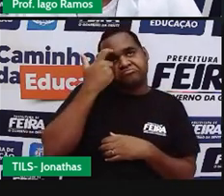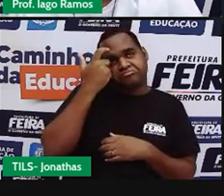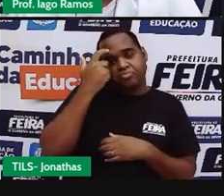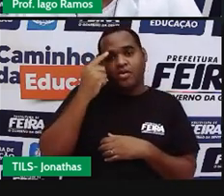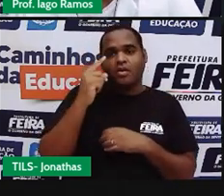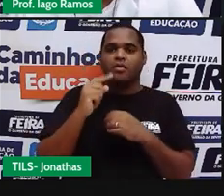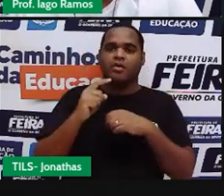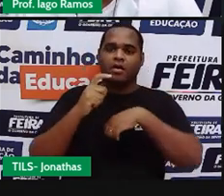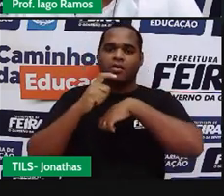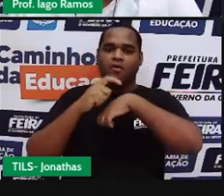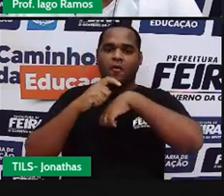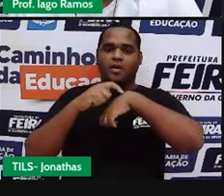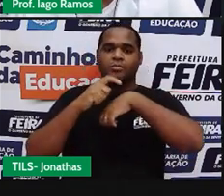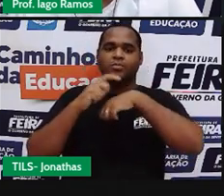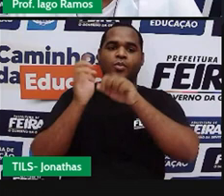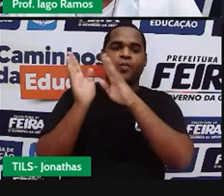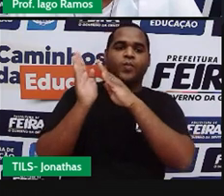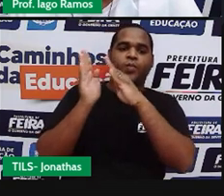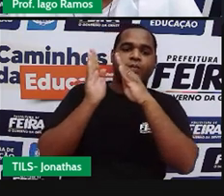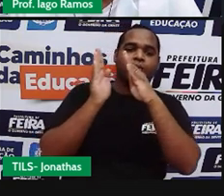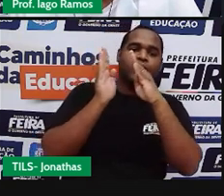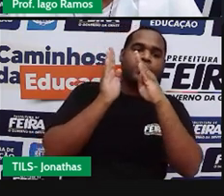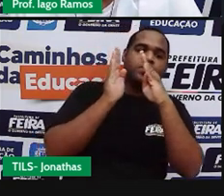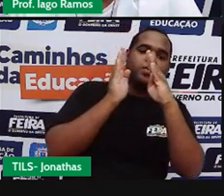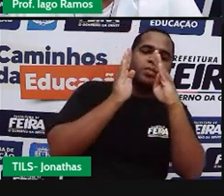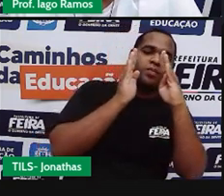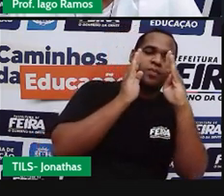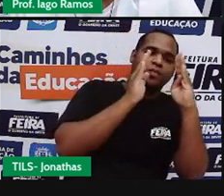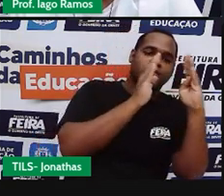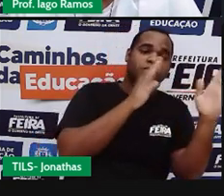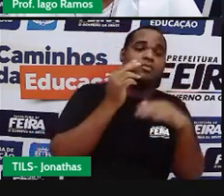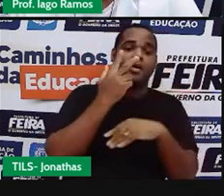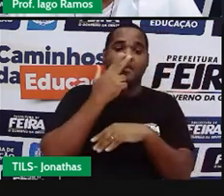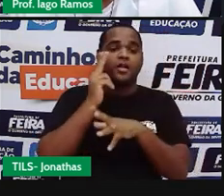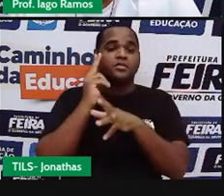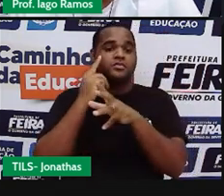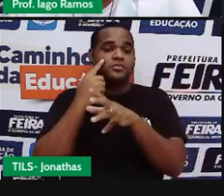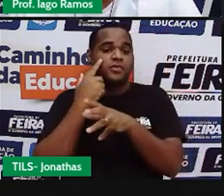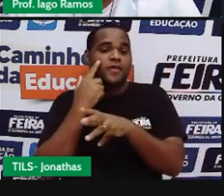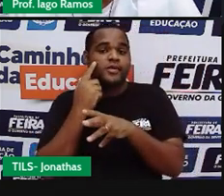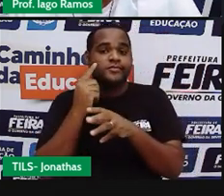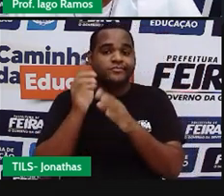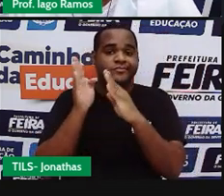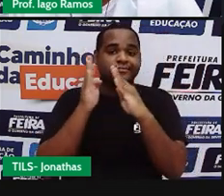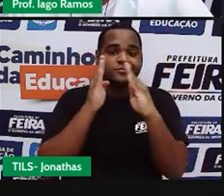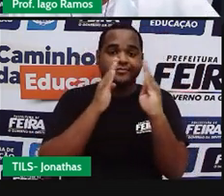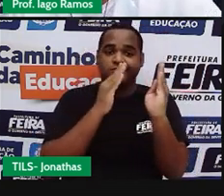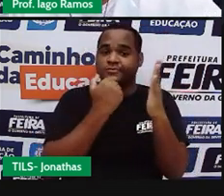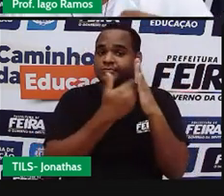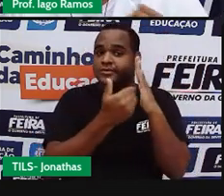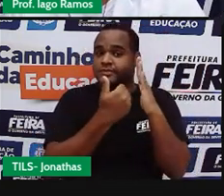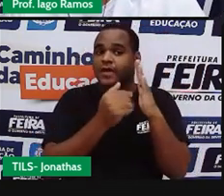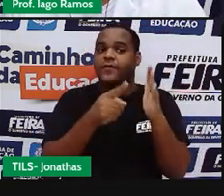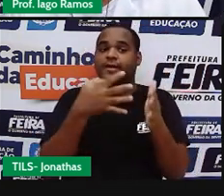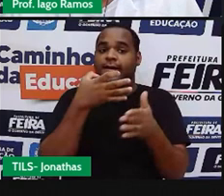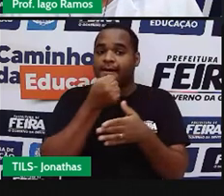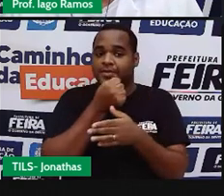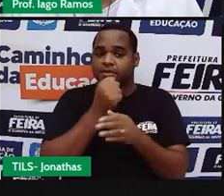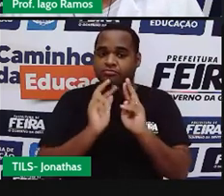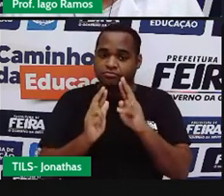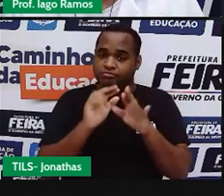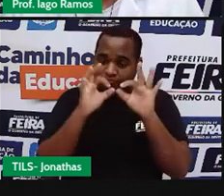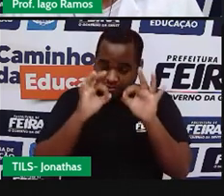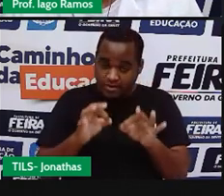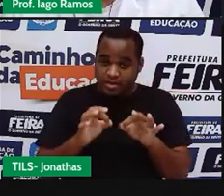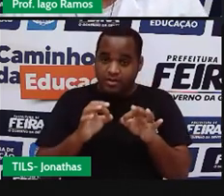resposta correta, tá correndo uma barrinha aqui, essa barrinha conta o tempo. Quanto mais rápido você